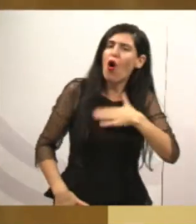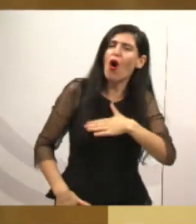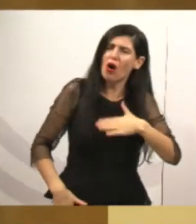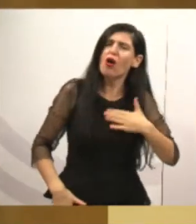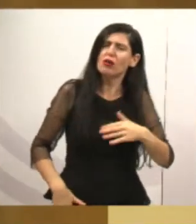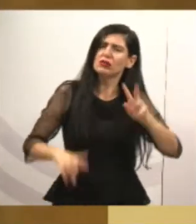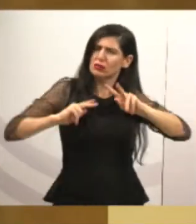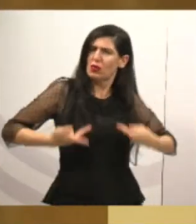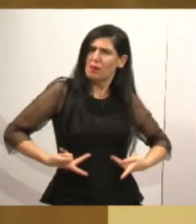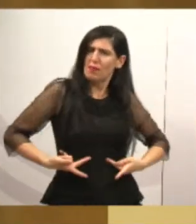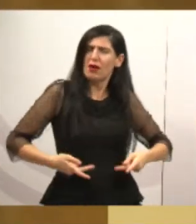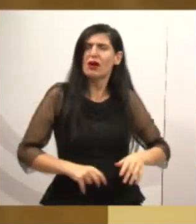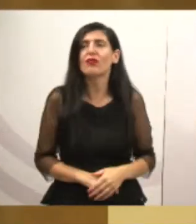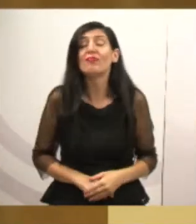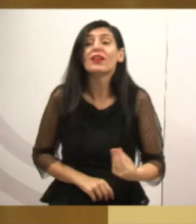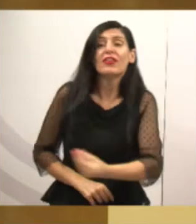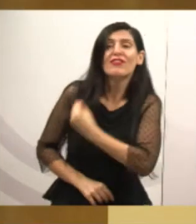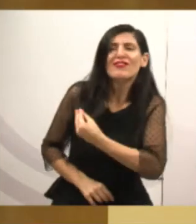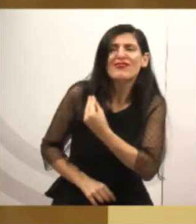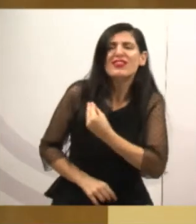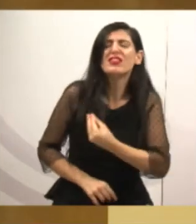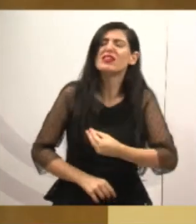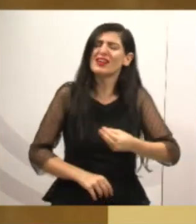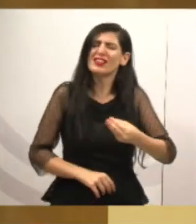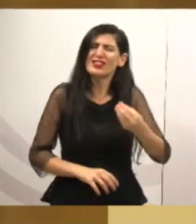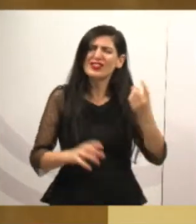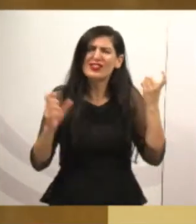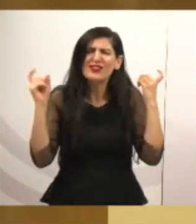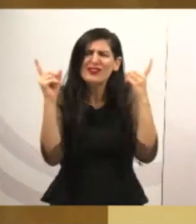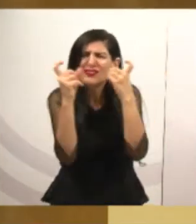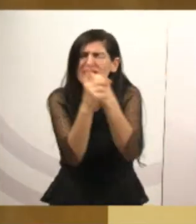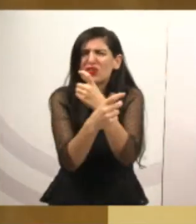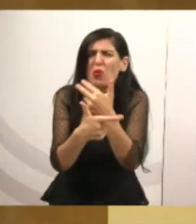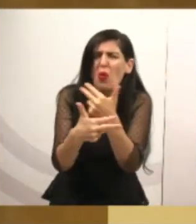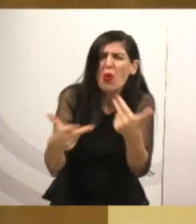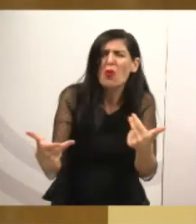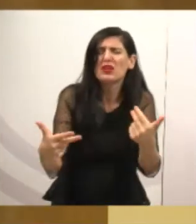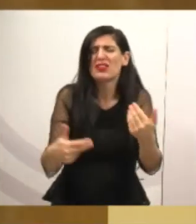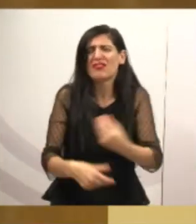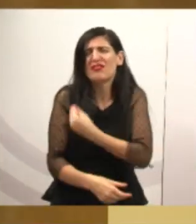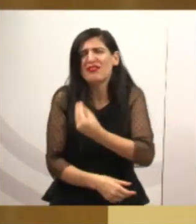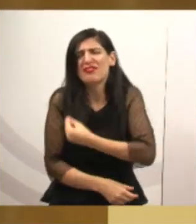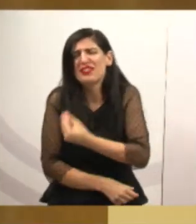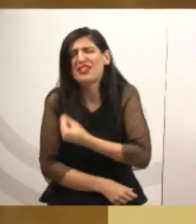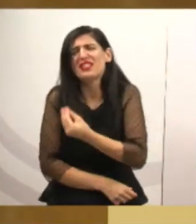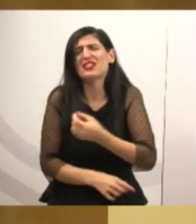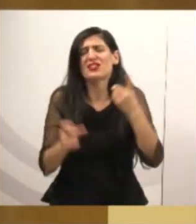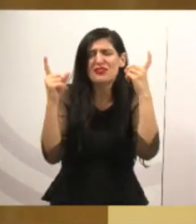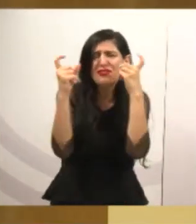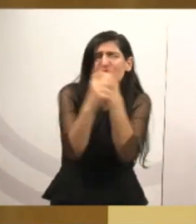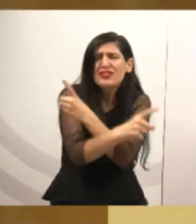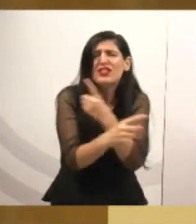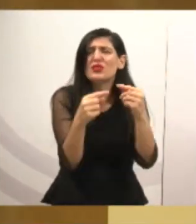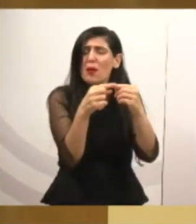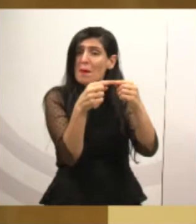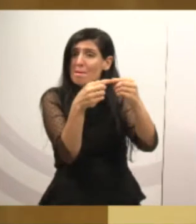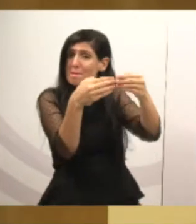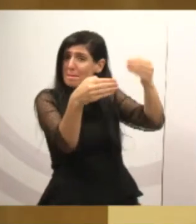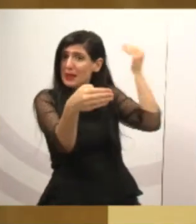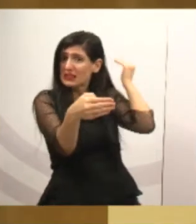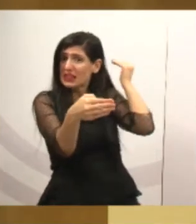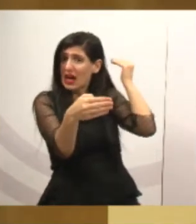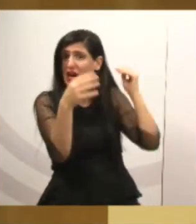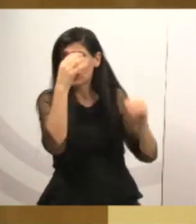já conviveu em situações difíceis, porque, senão, não vai adiantar. Não vai adiantar, você vai entrar, não vai conseguir